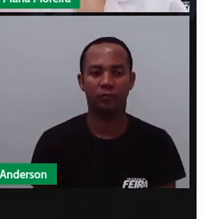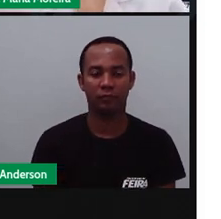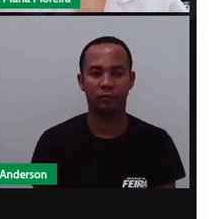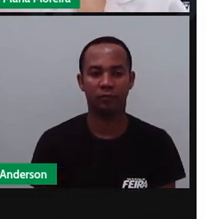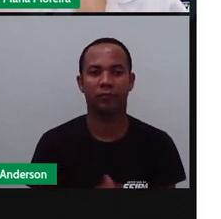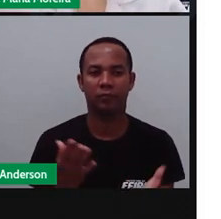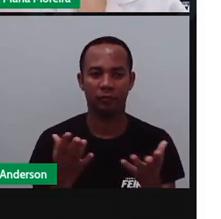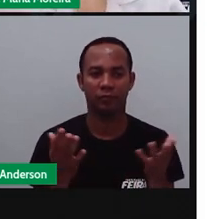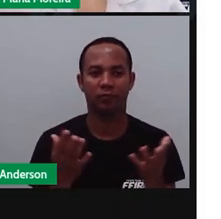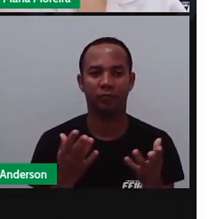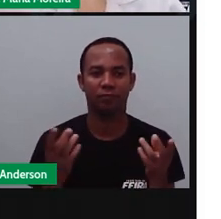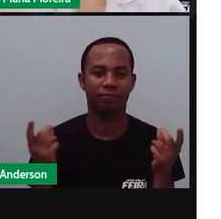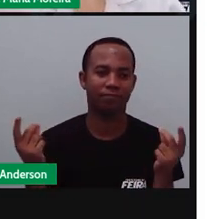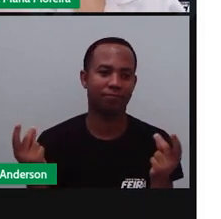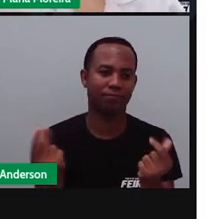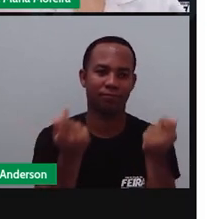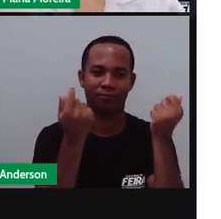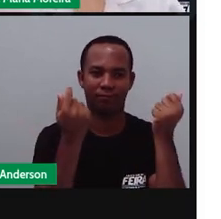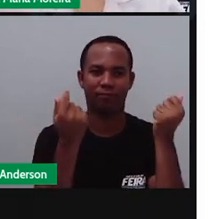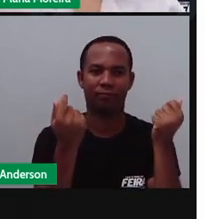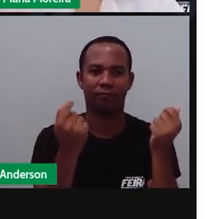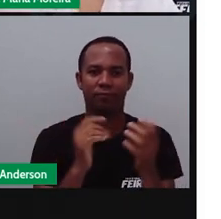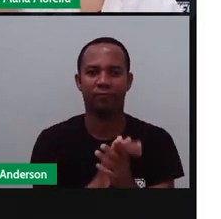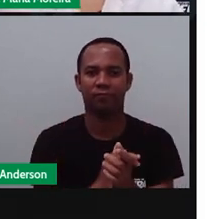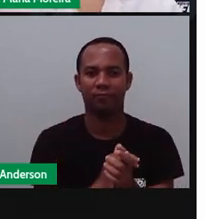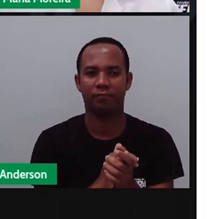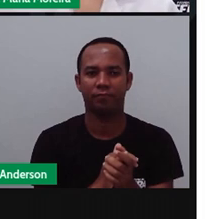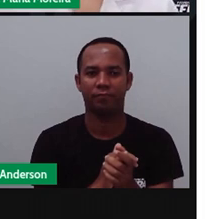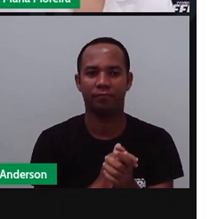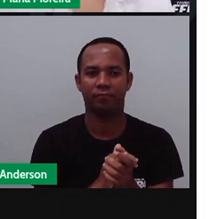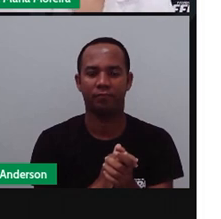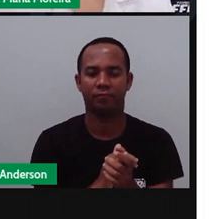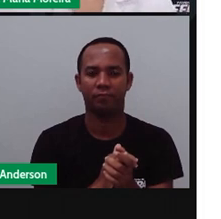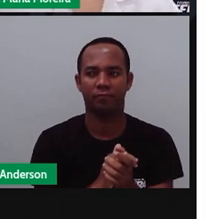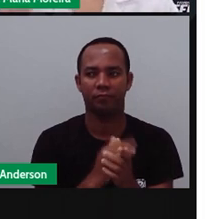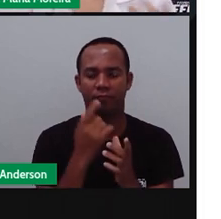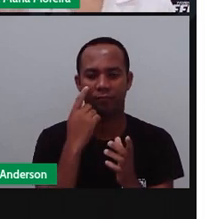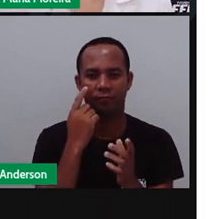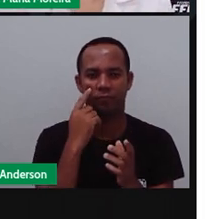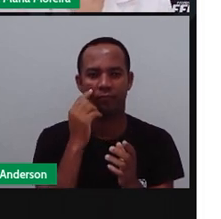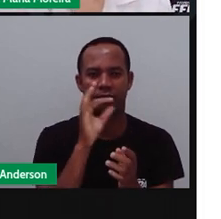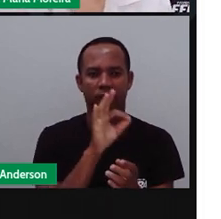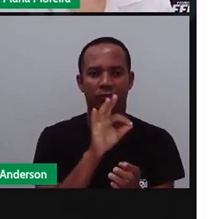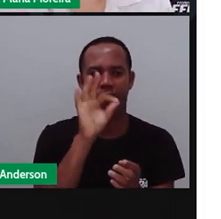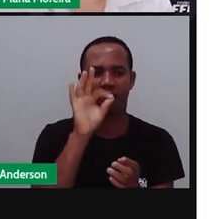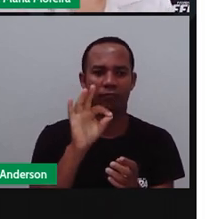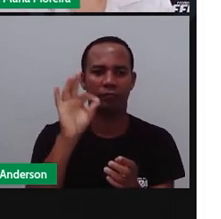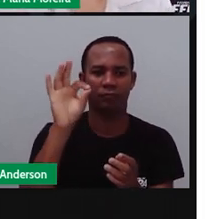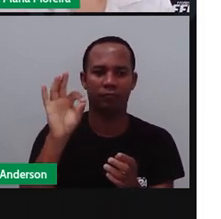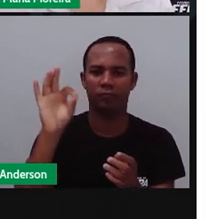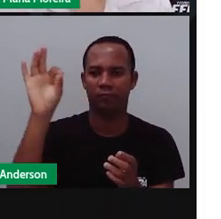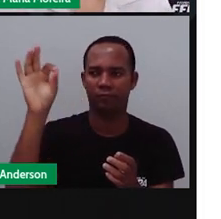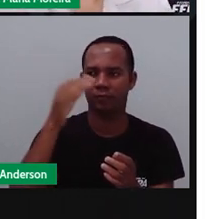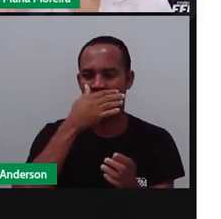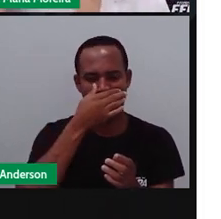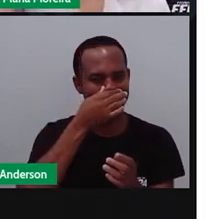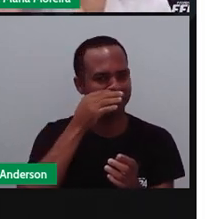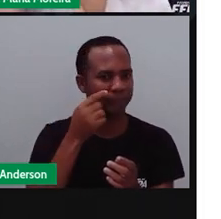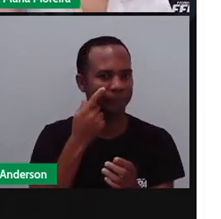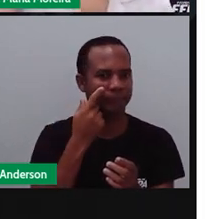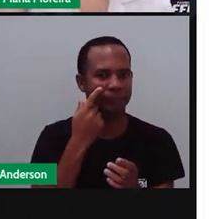Pró vai fazer a mágica acontecer aqui e vamos montar um gráfico, Pró vai ensinar vocês a montar um gráfico, tá?